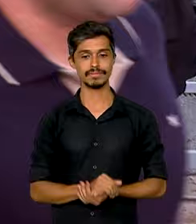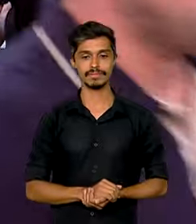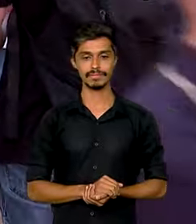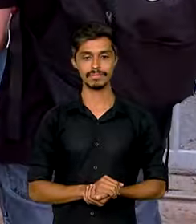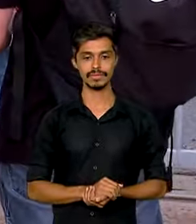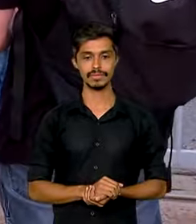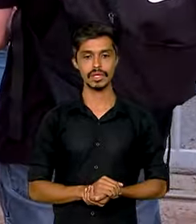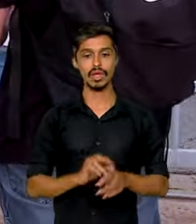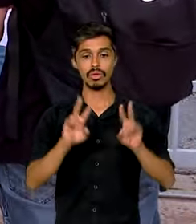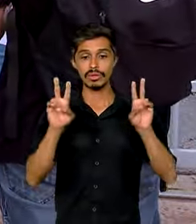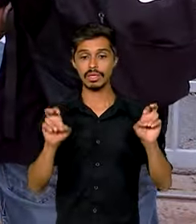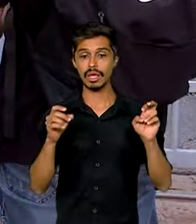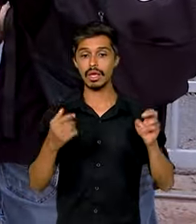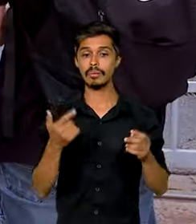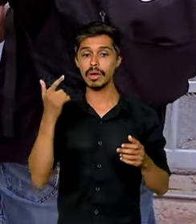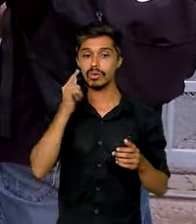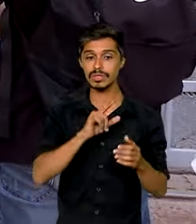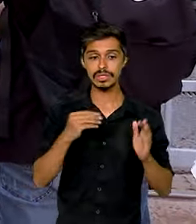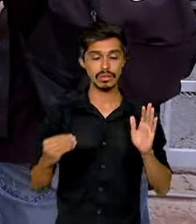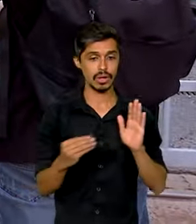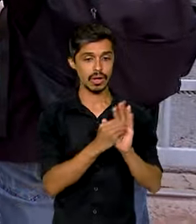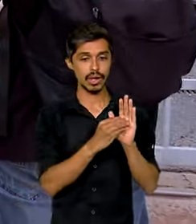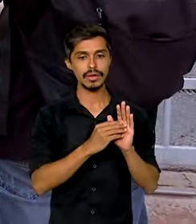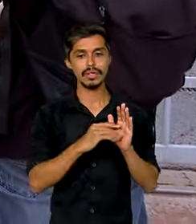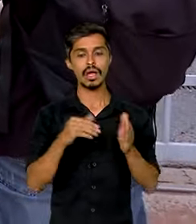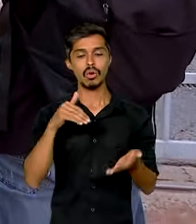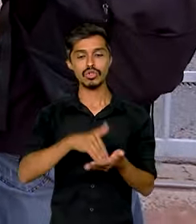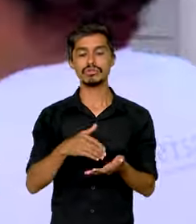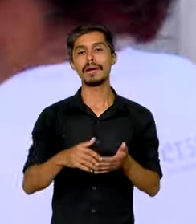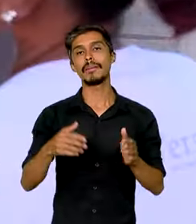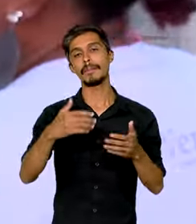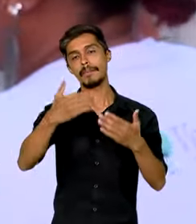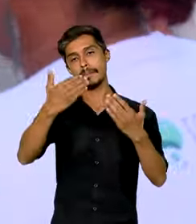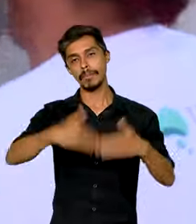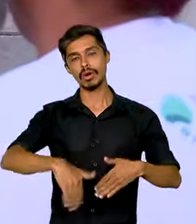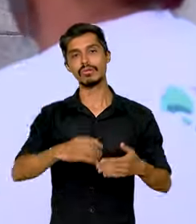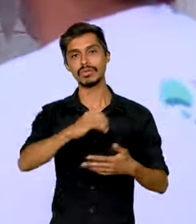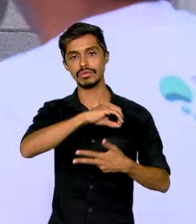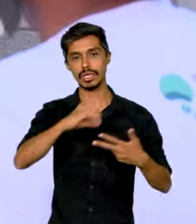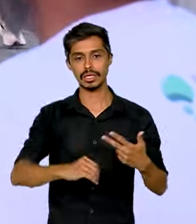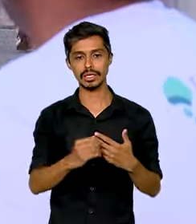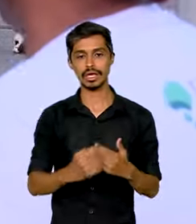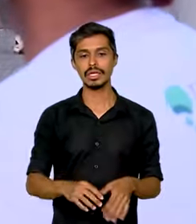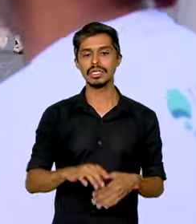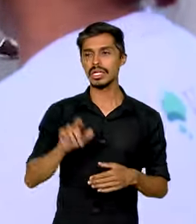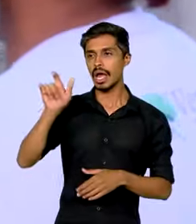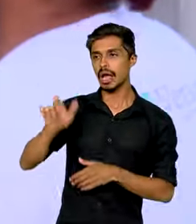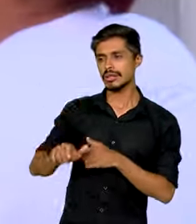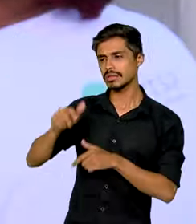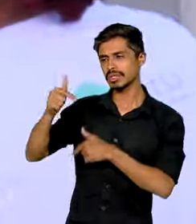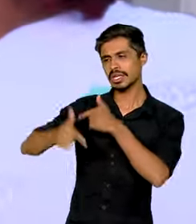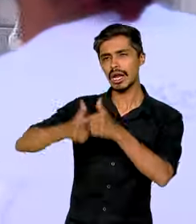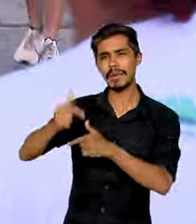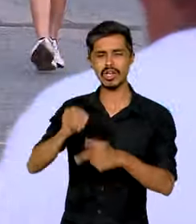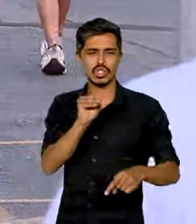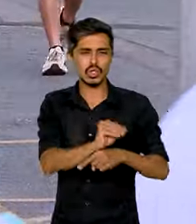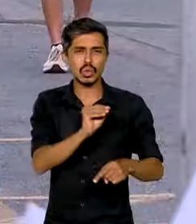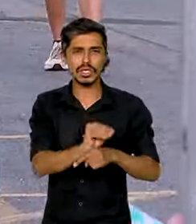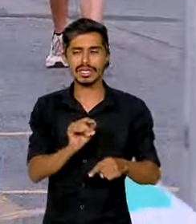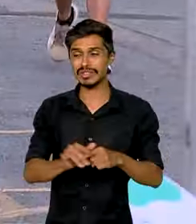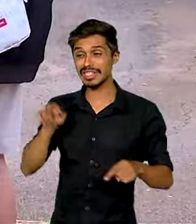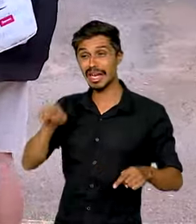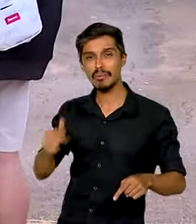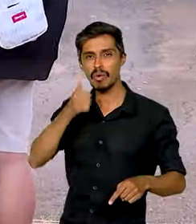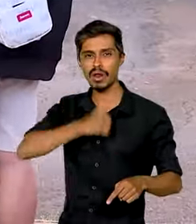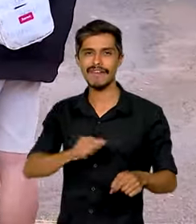O assunto ganhou as páginas da última prova do Enem, a invisibilidade do trabalho de cuidado realizado pela